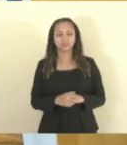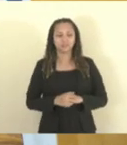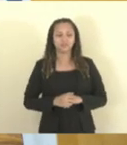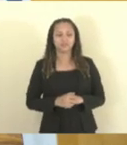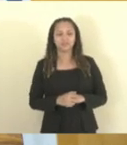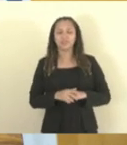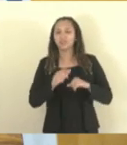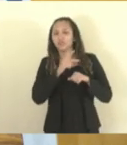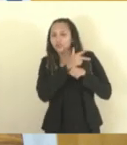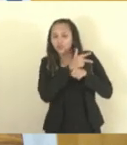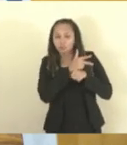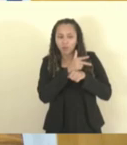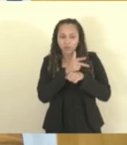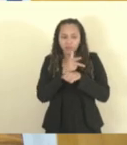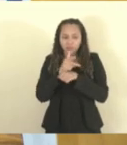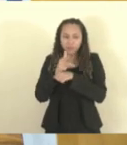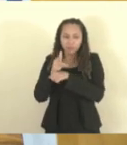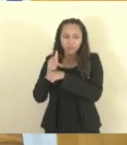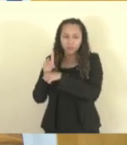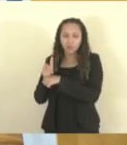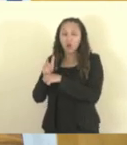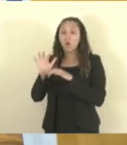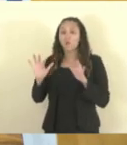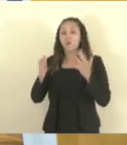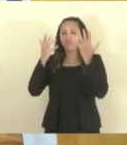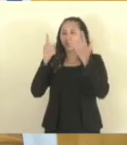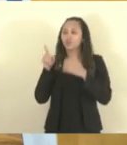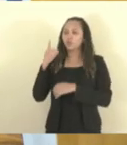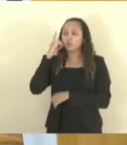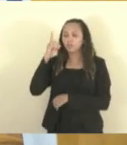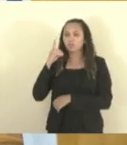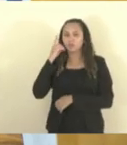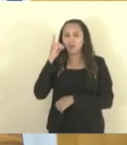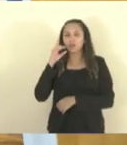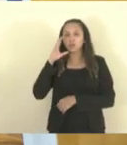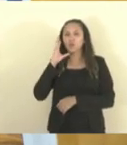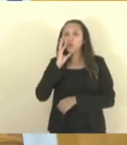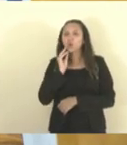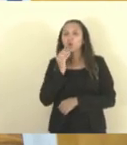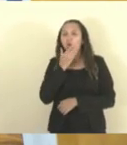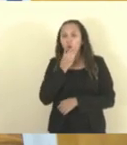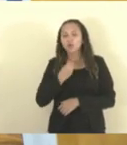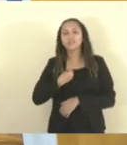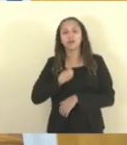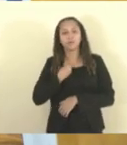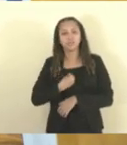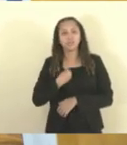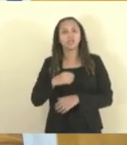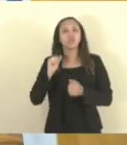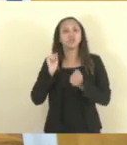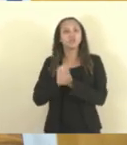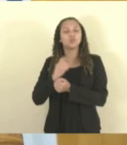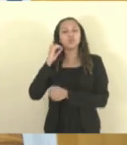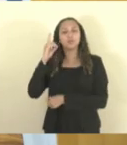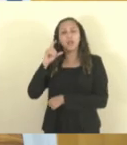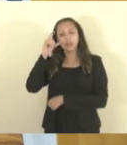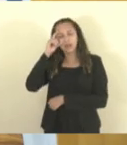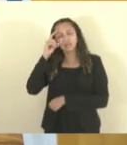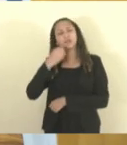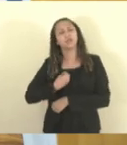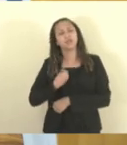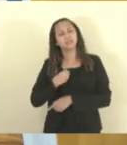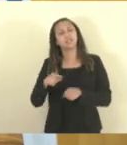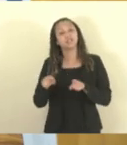cobertura no evento que João Cosa esteve presente, no evento do Liquida Goiabeiras, juntamente com o deputado Mazinho dos Anjos.